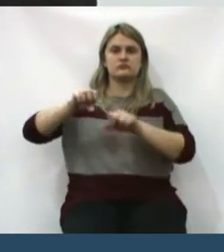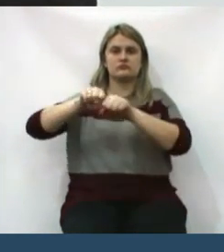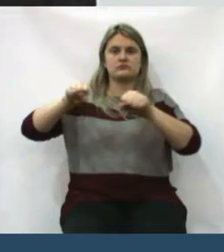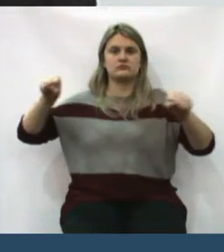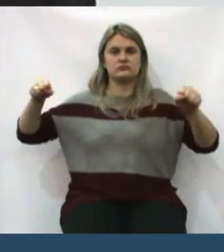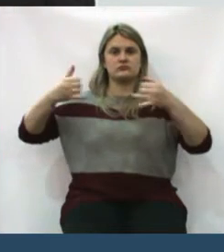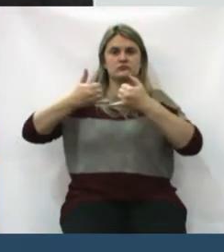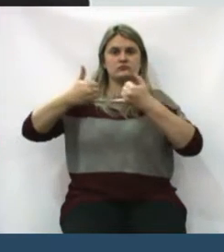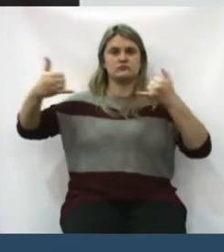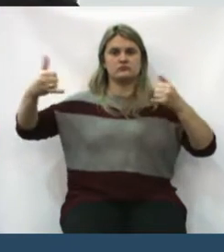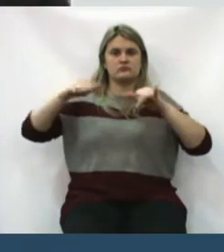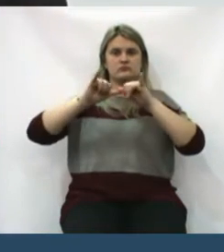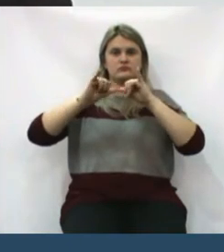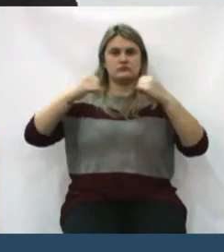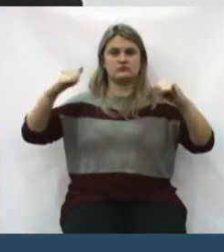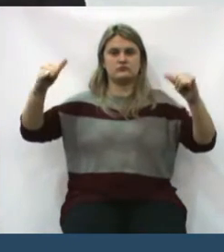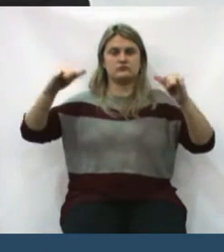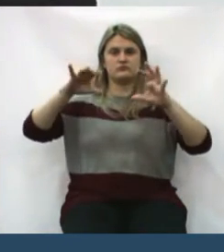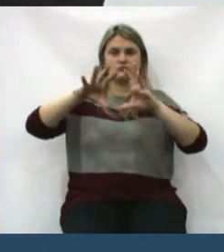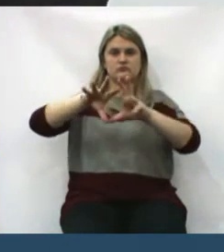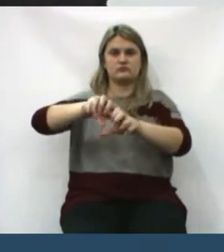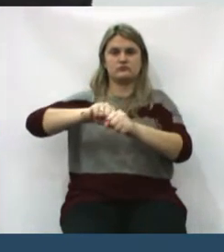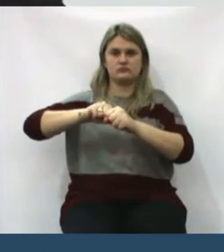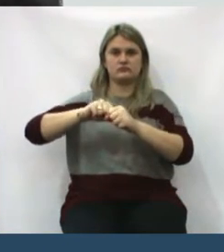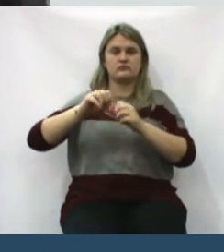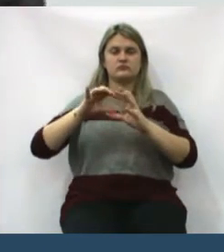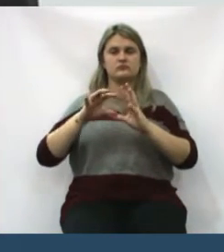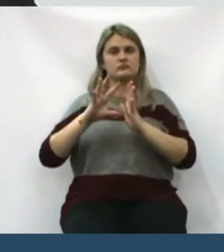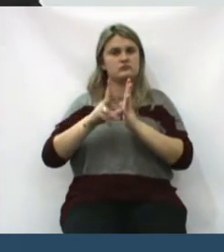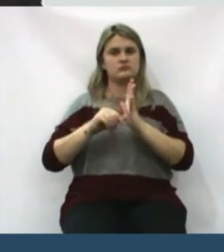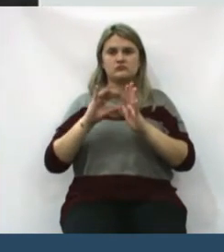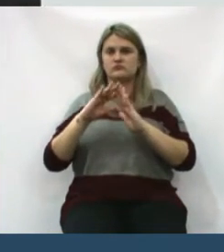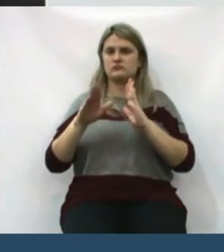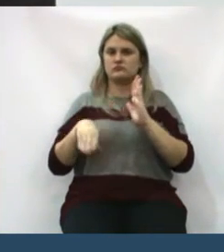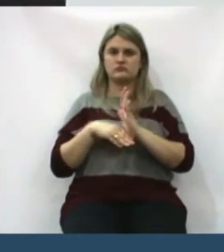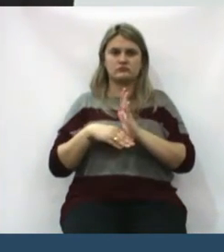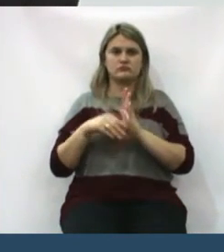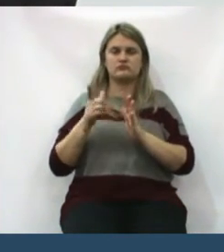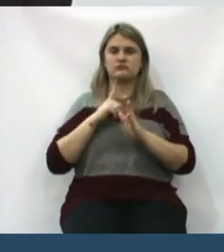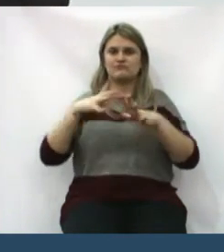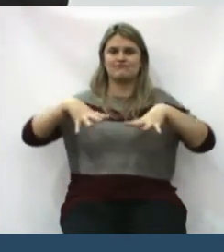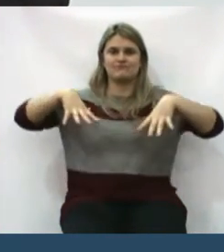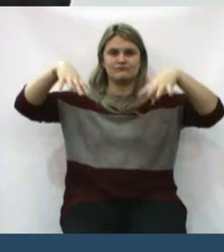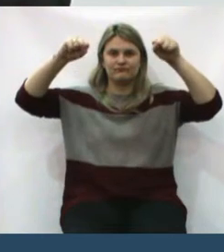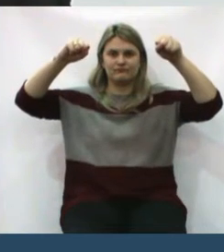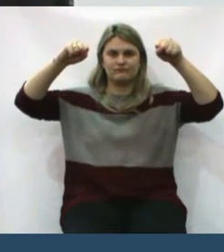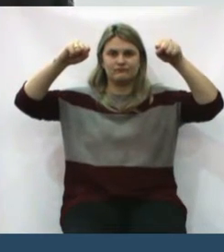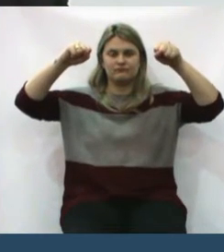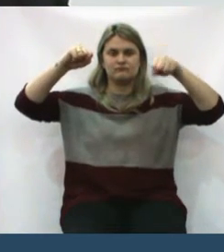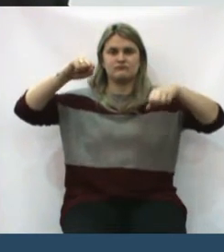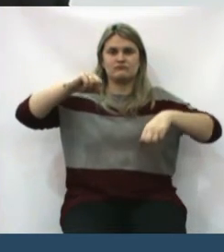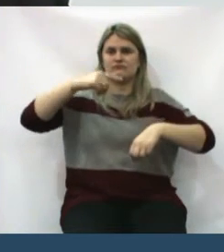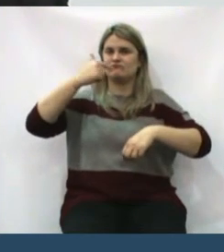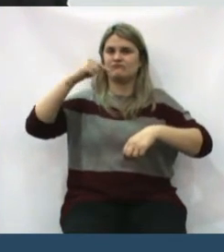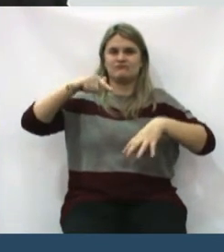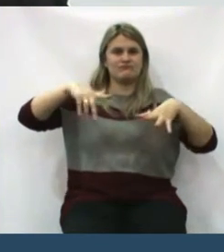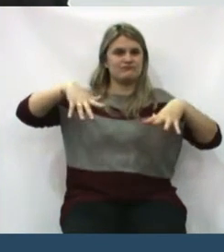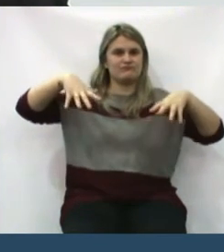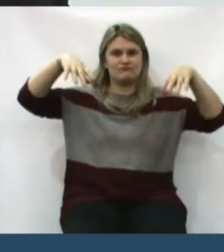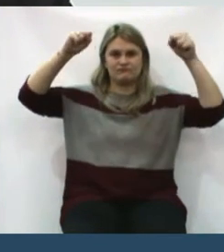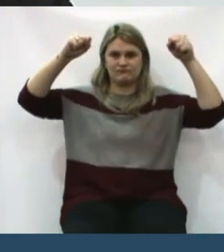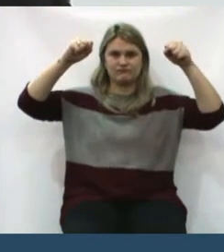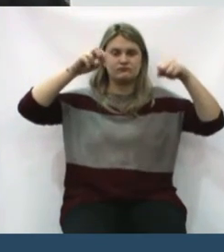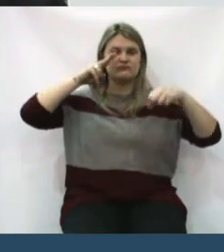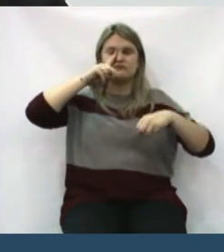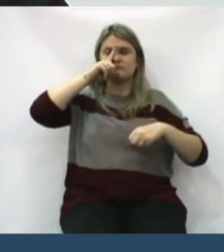cabo aí. Arrancaram os conduítos, desenterraram, arrancaram os conduítos e deixaram no maior